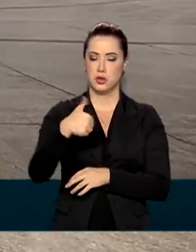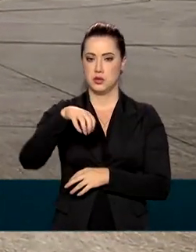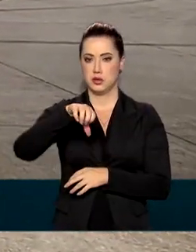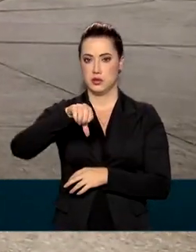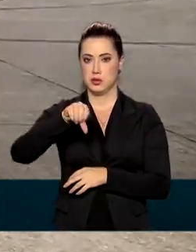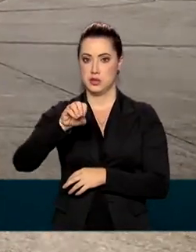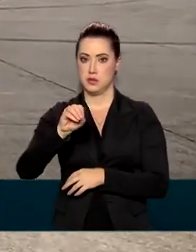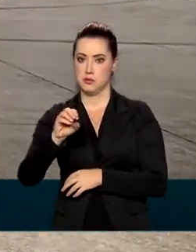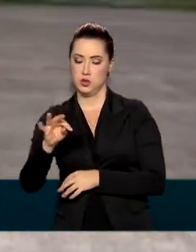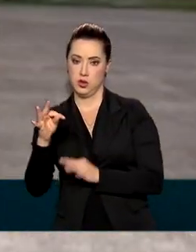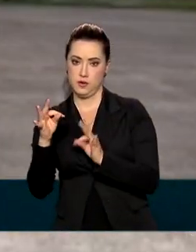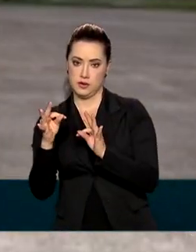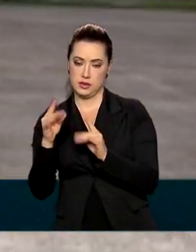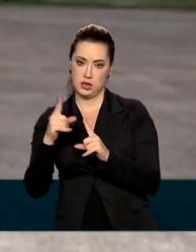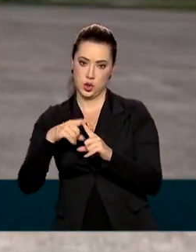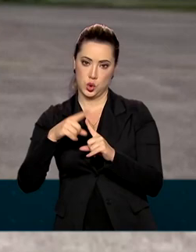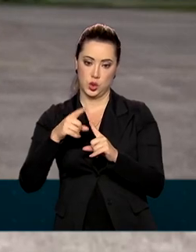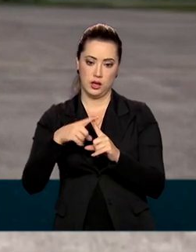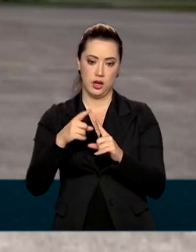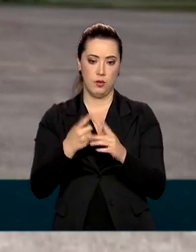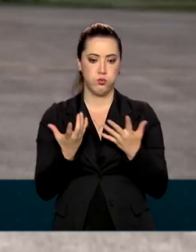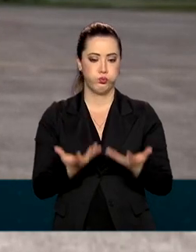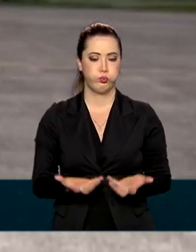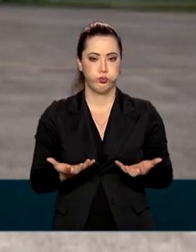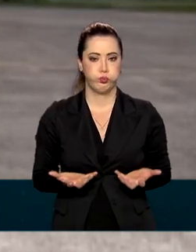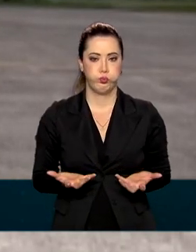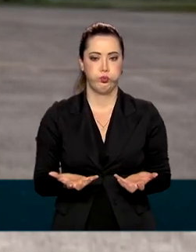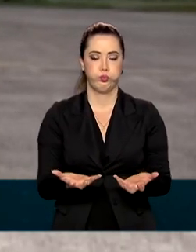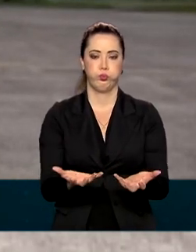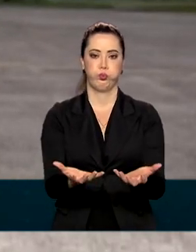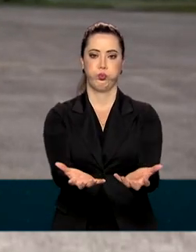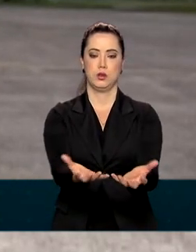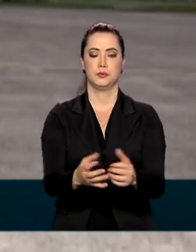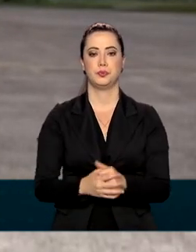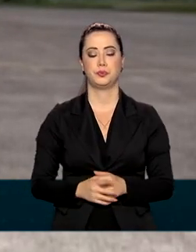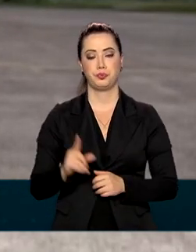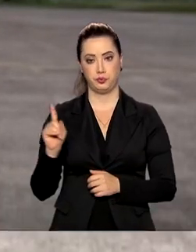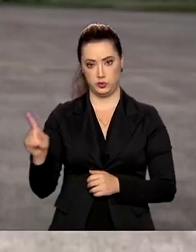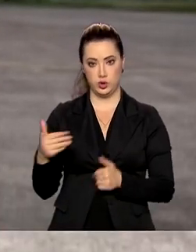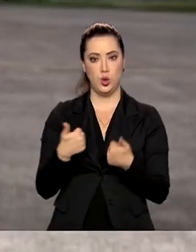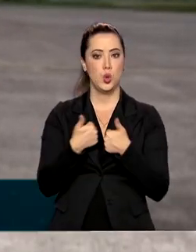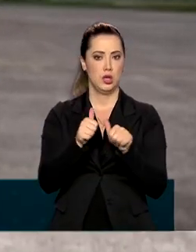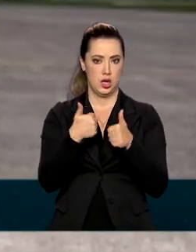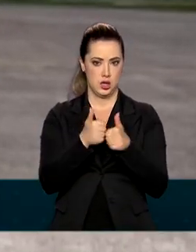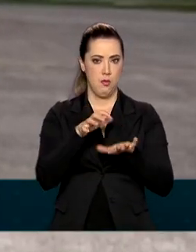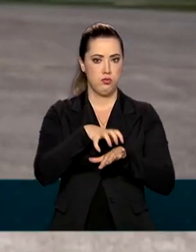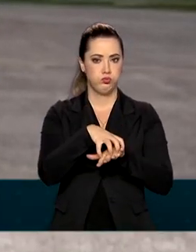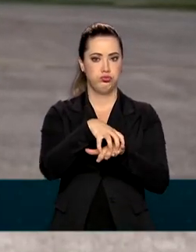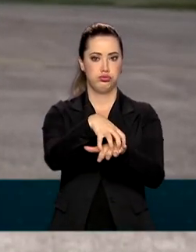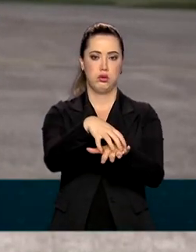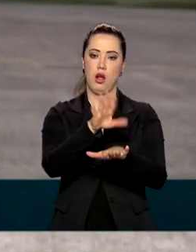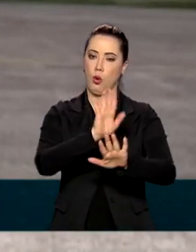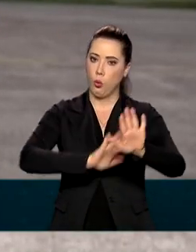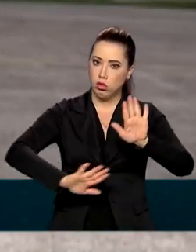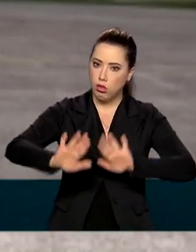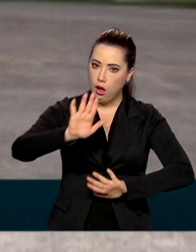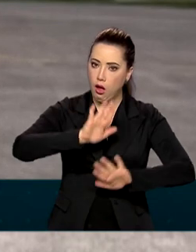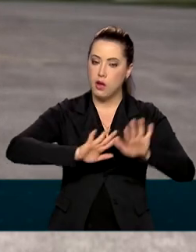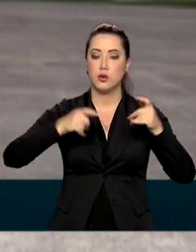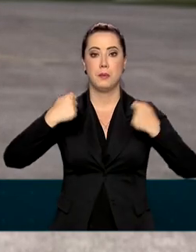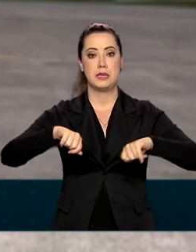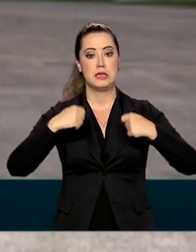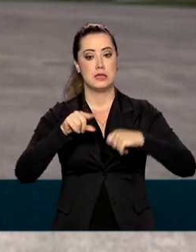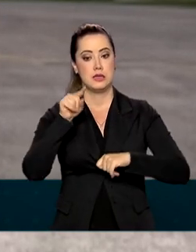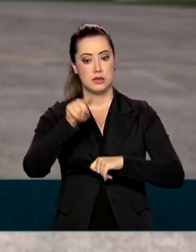toneladas de carga. Cabe ressaltar que o transporte de oxigênio líquido é um transporte delicado, pois a